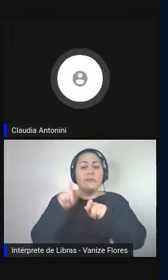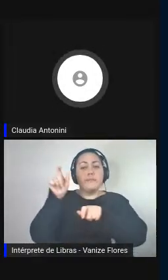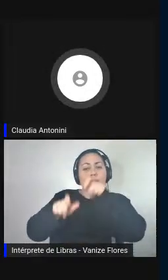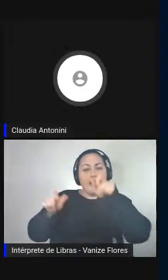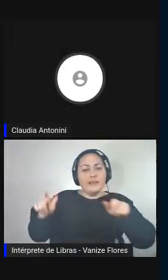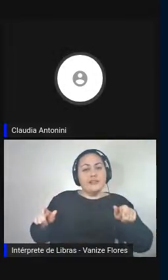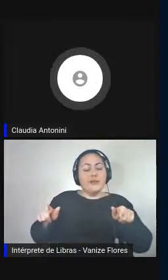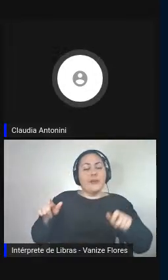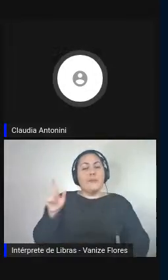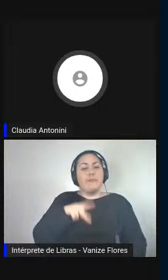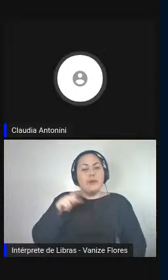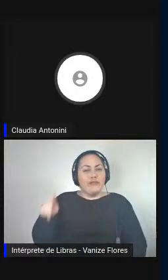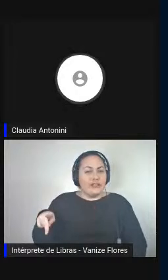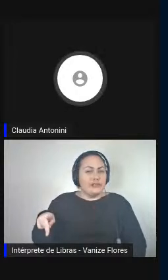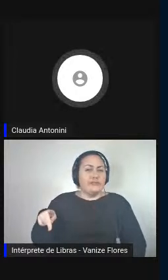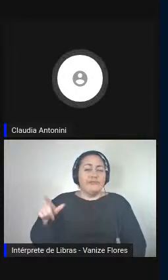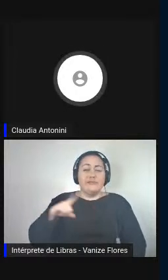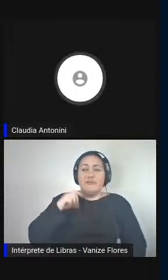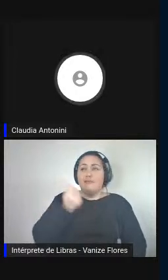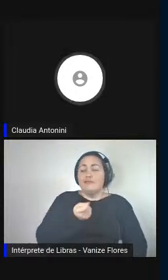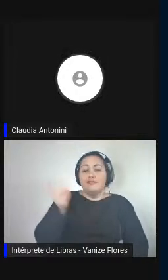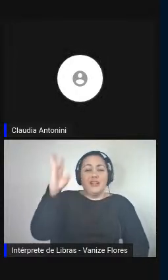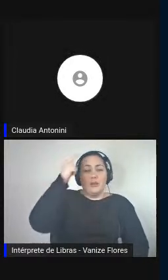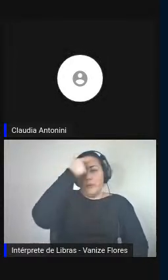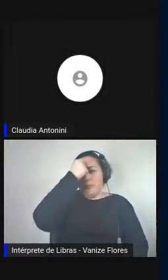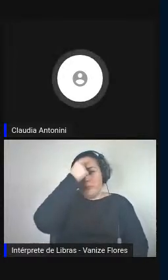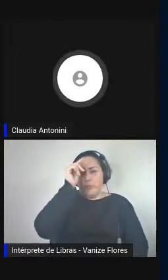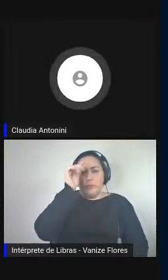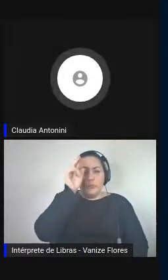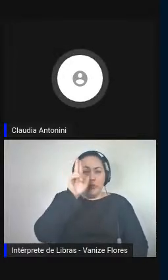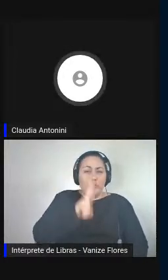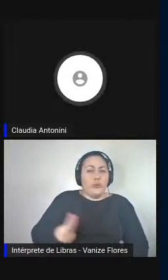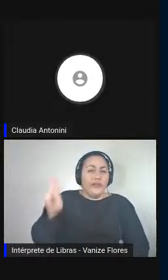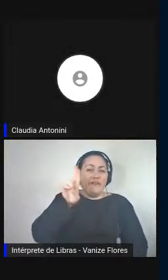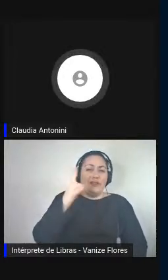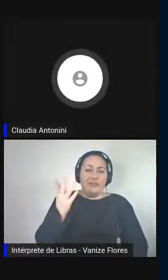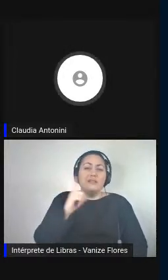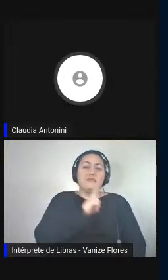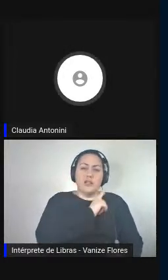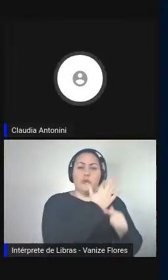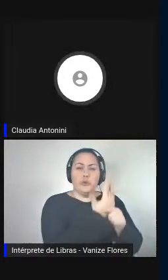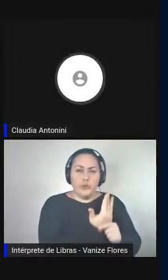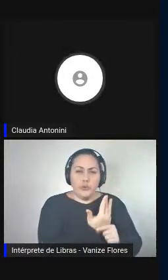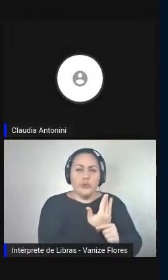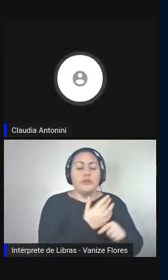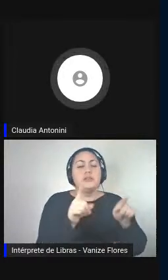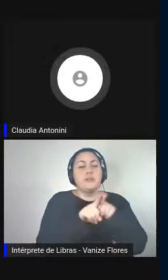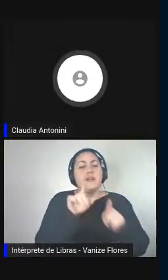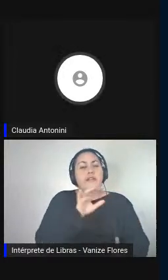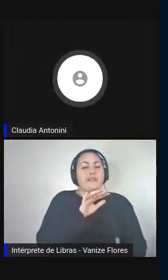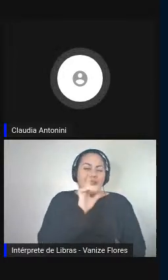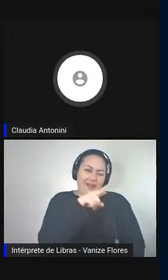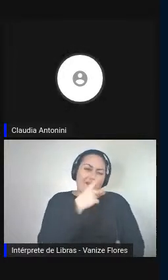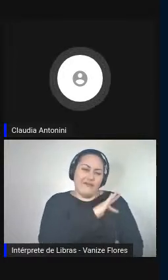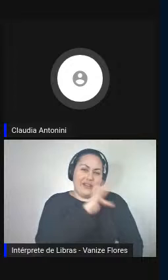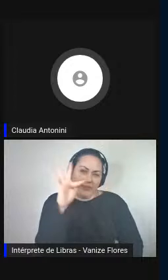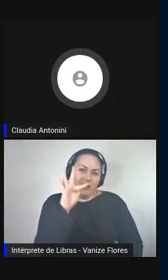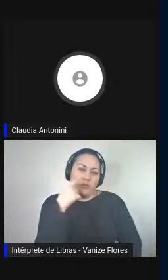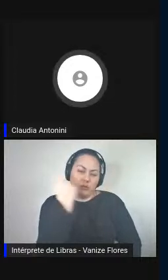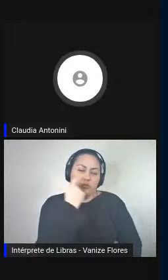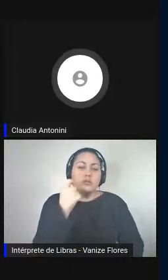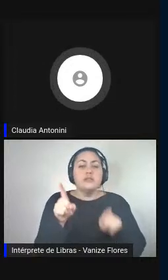docentes de tantas universidades da URGS, da Federal do Rio Grande do Sul, da PUC-SP,